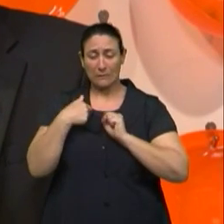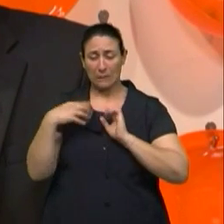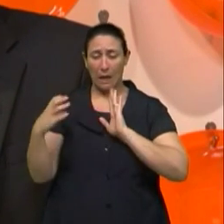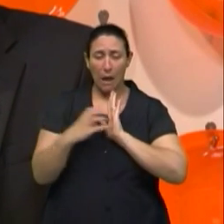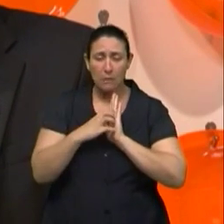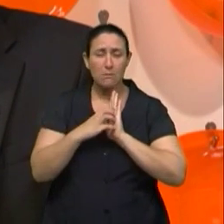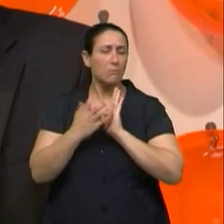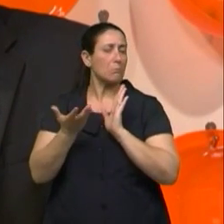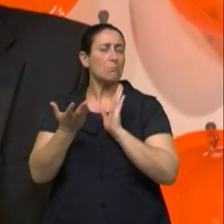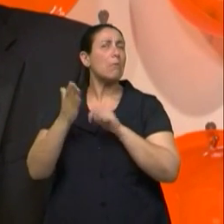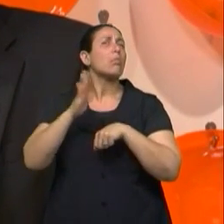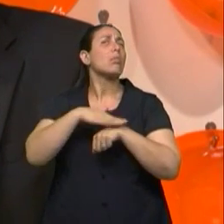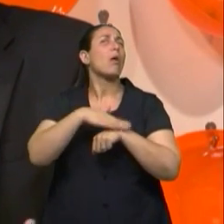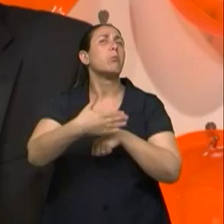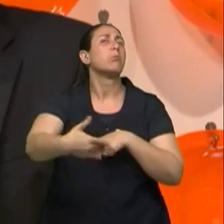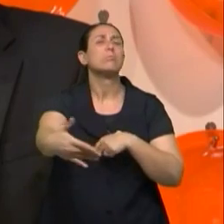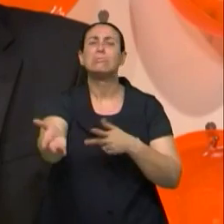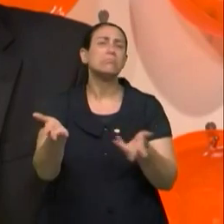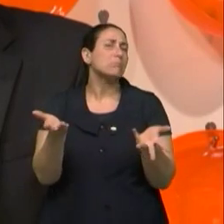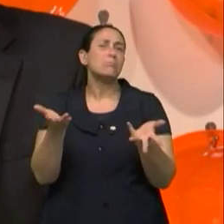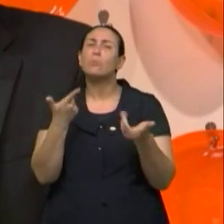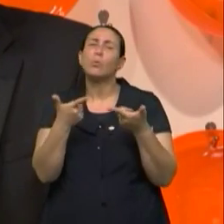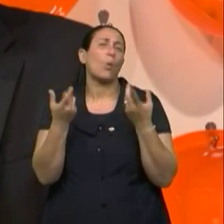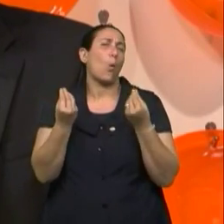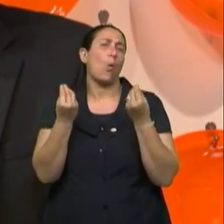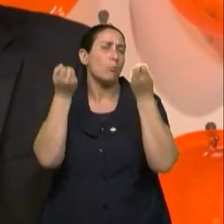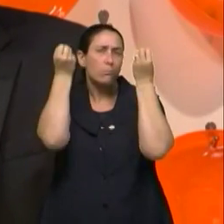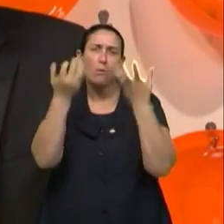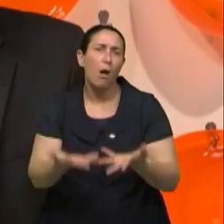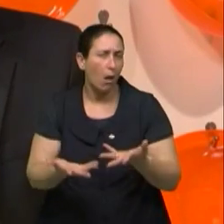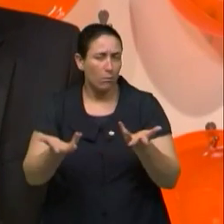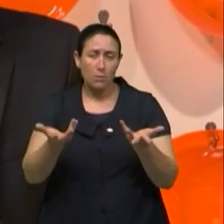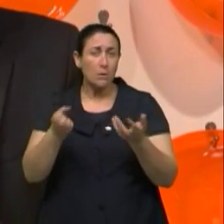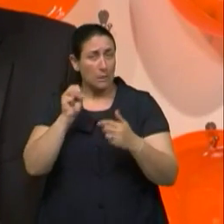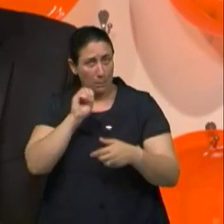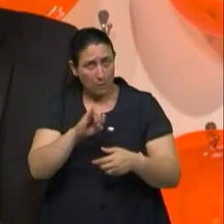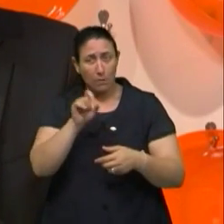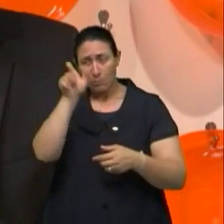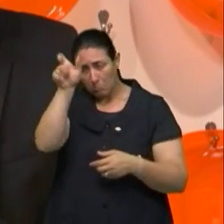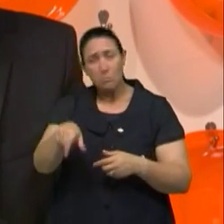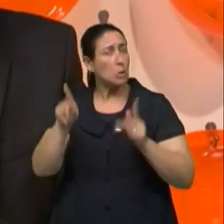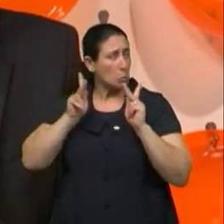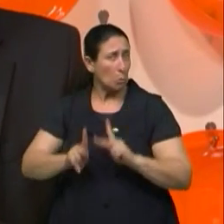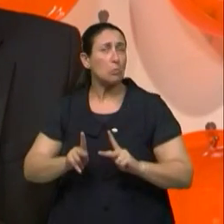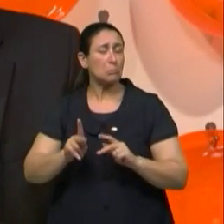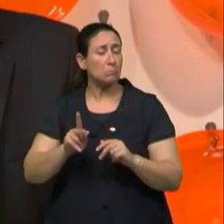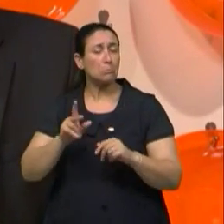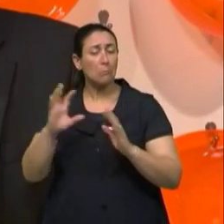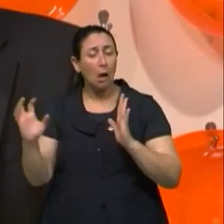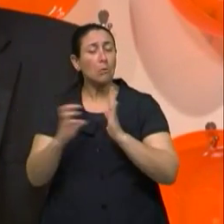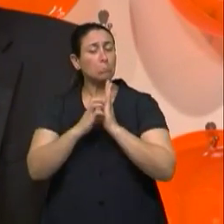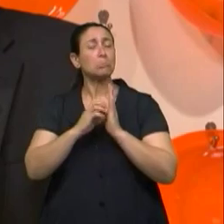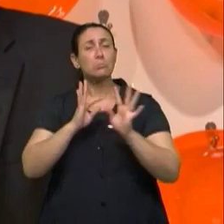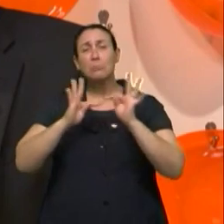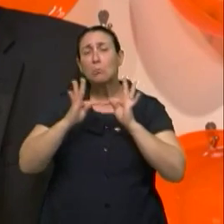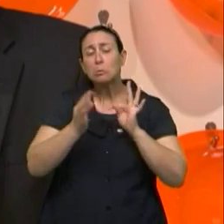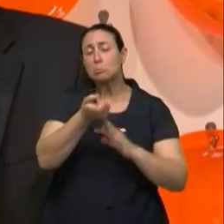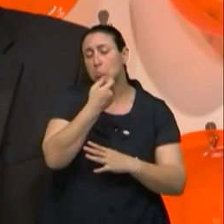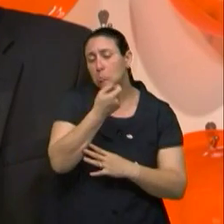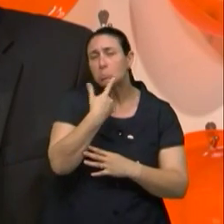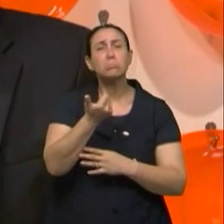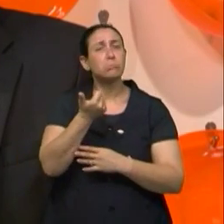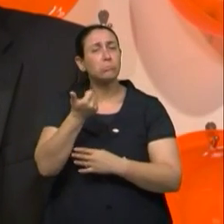podem ter, isso a gente não tem como dizer. As pessoas vivem muito bem com o tratamento, com o